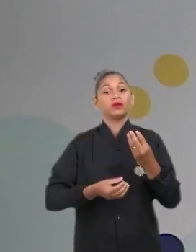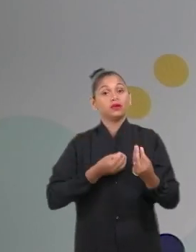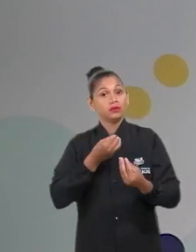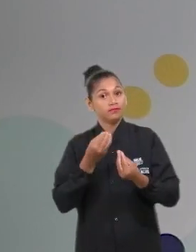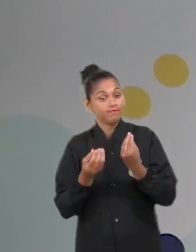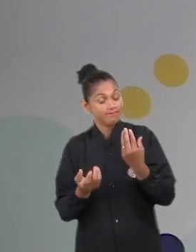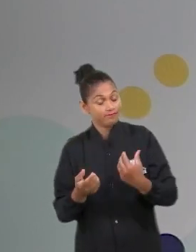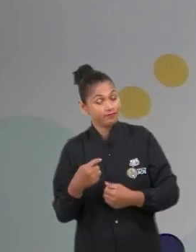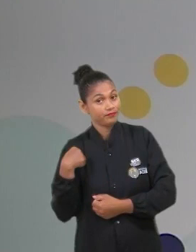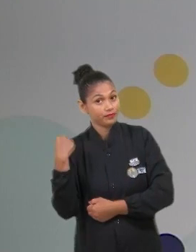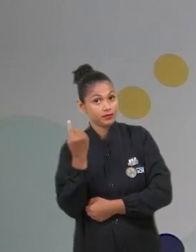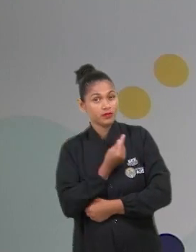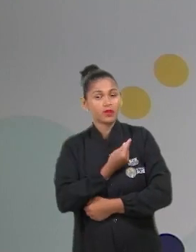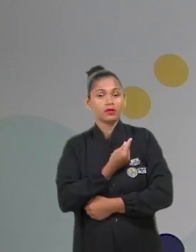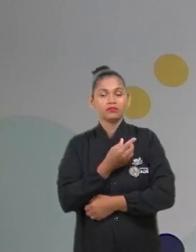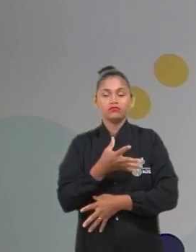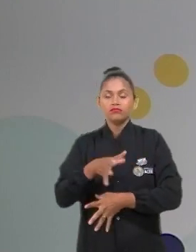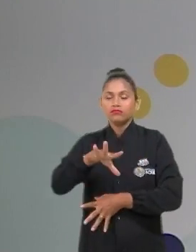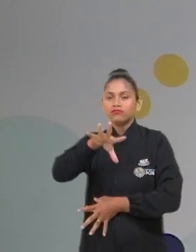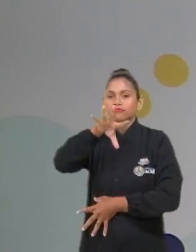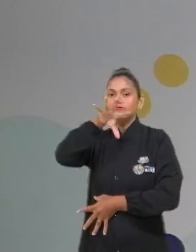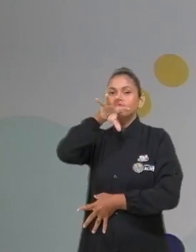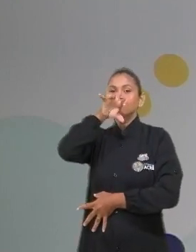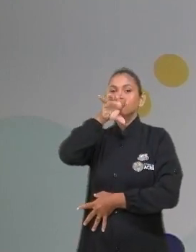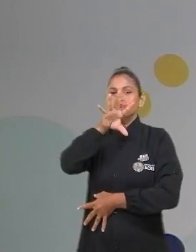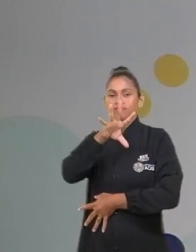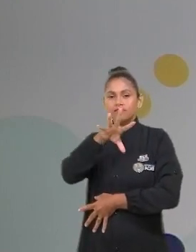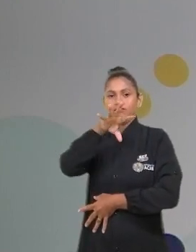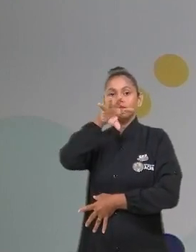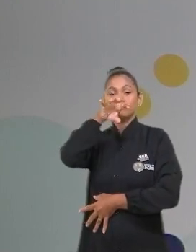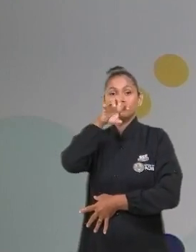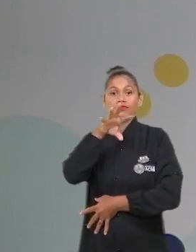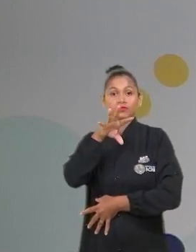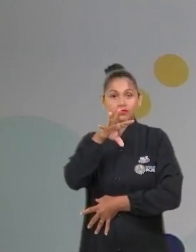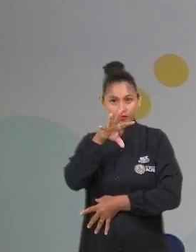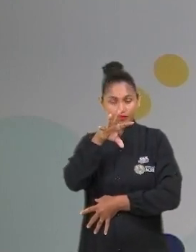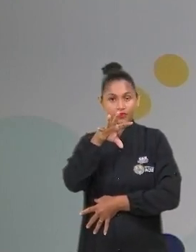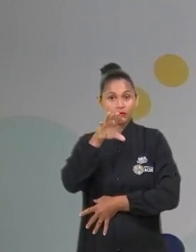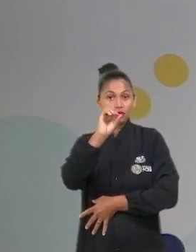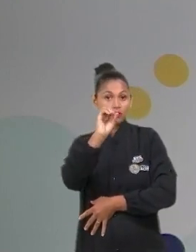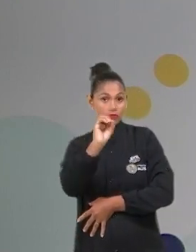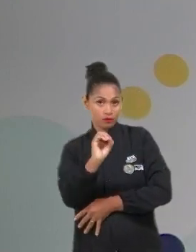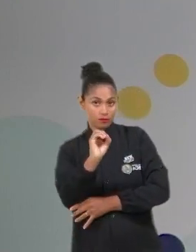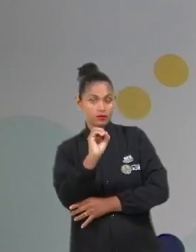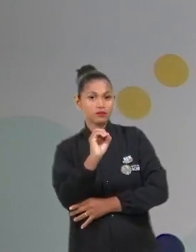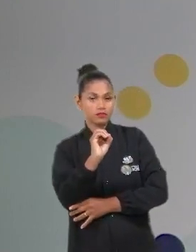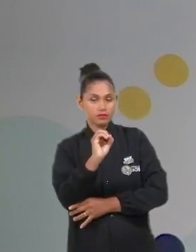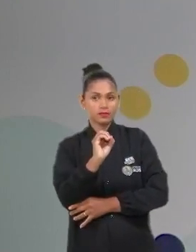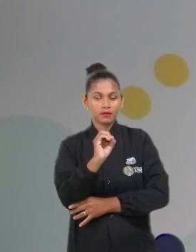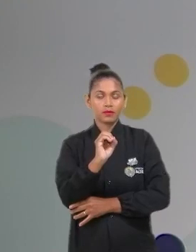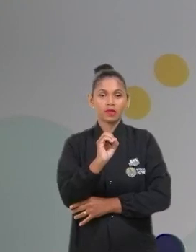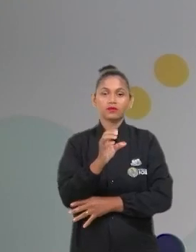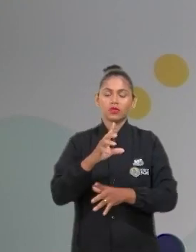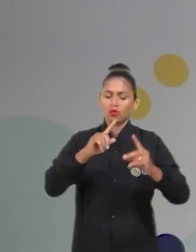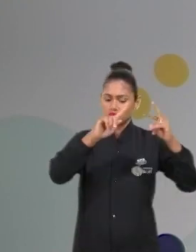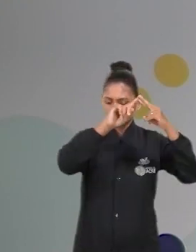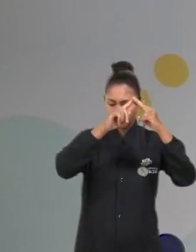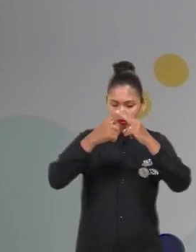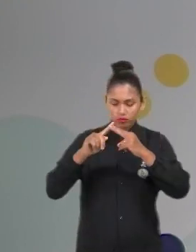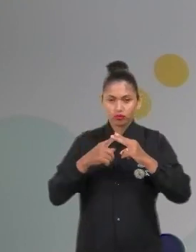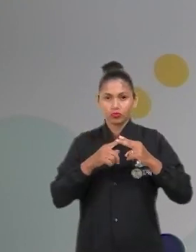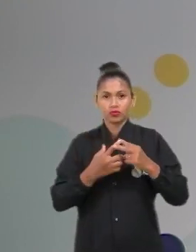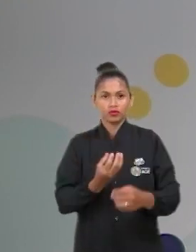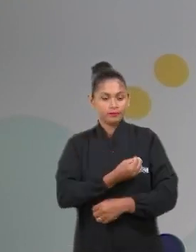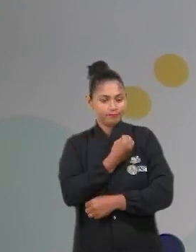aerobicamente, o oxigênio. Ok? Então, as plantas são fundamentais para a manutenção da vida na Terra, para a